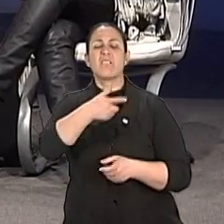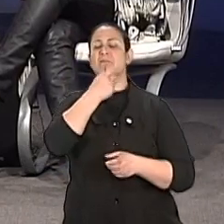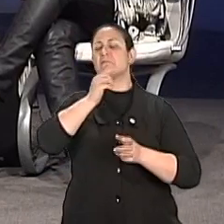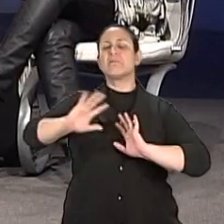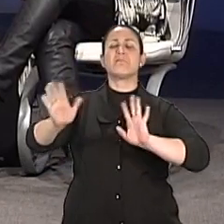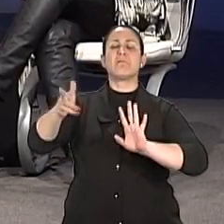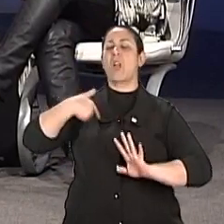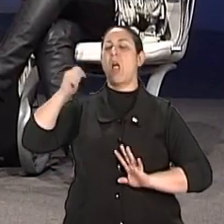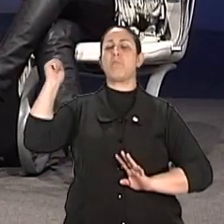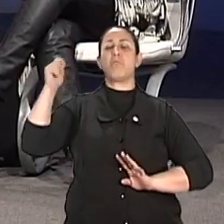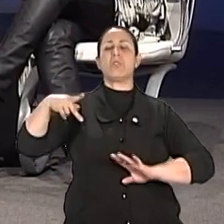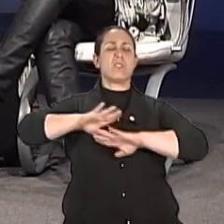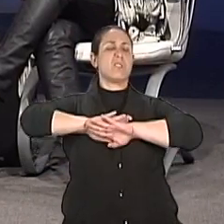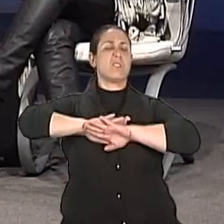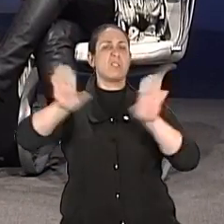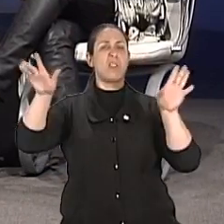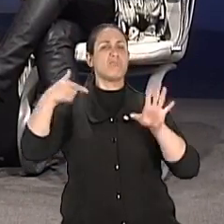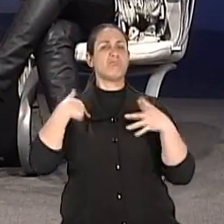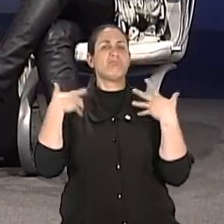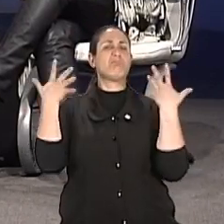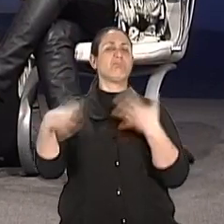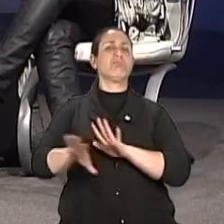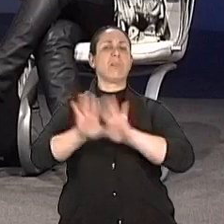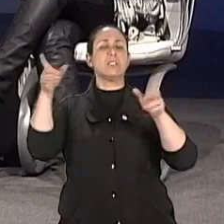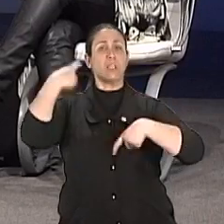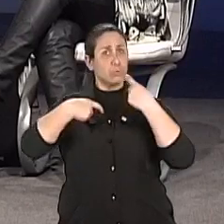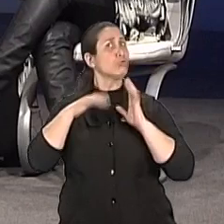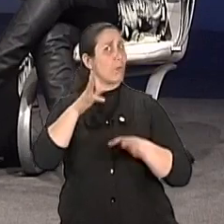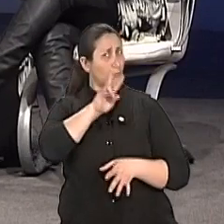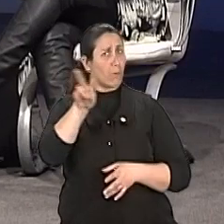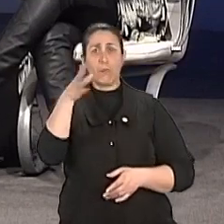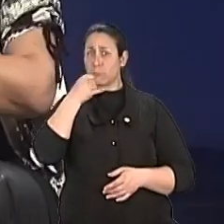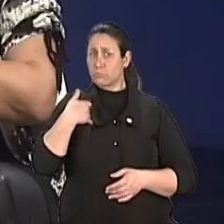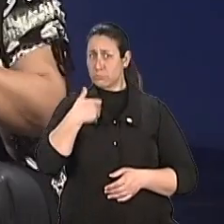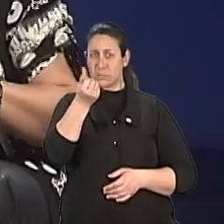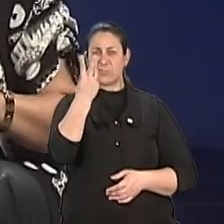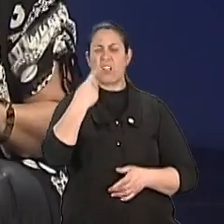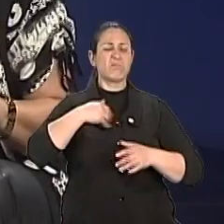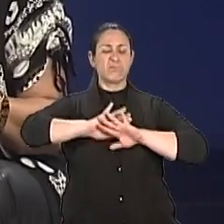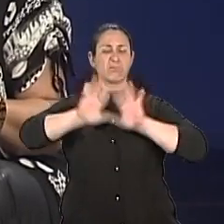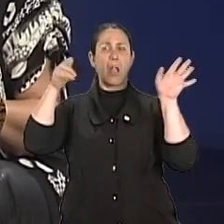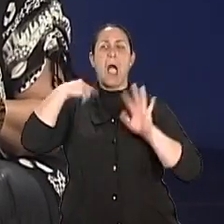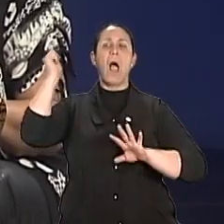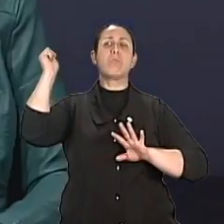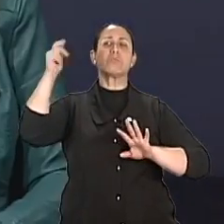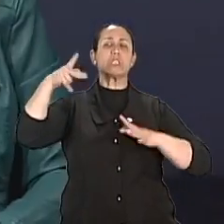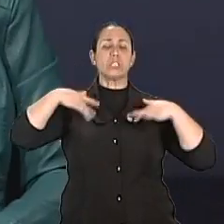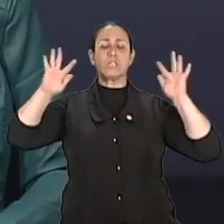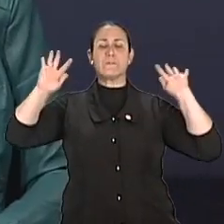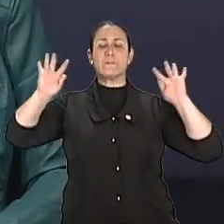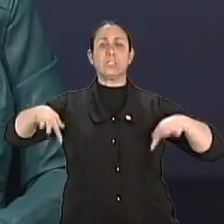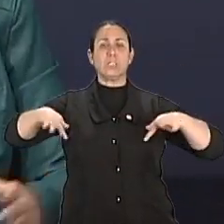me aposentei de tudo. Eu já vi homens de 62 anos dizerem isso, já me aposentei para tudo. Sim,